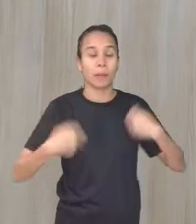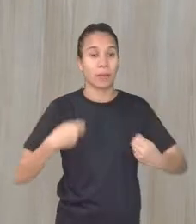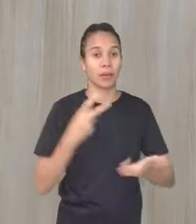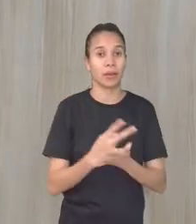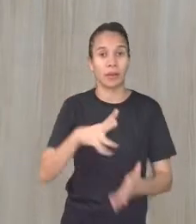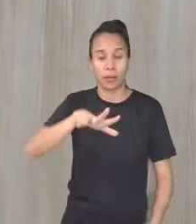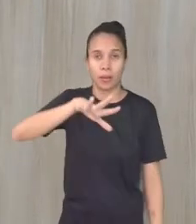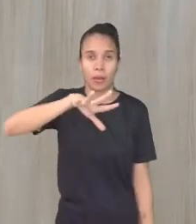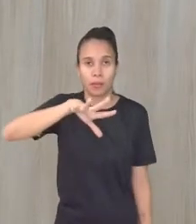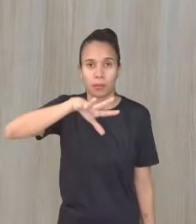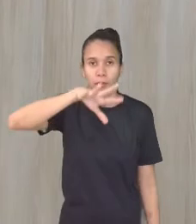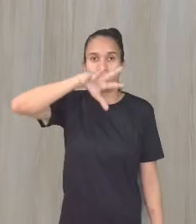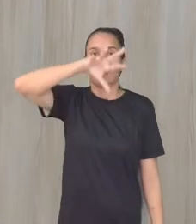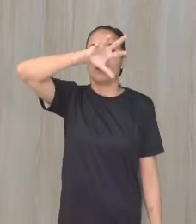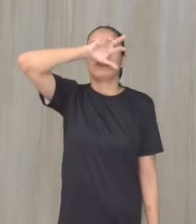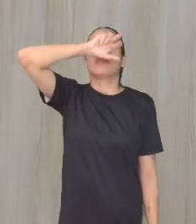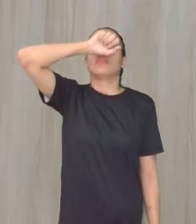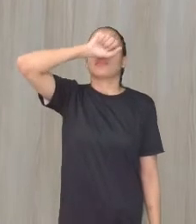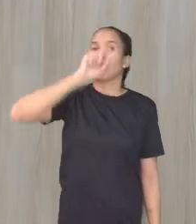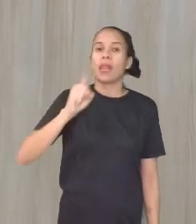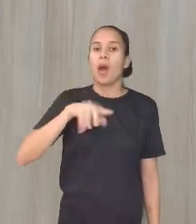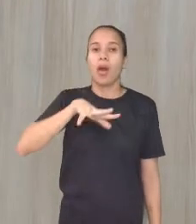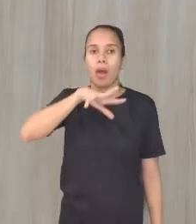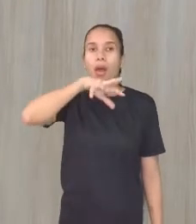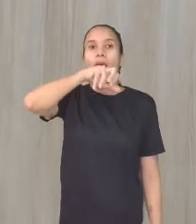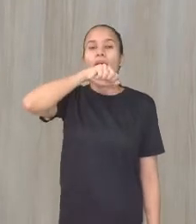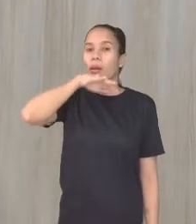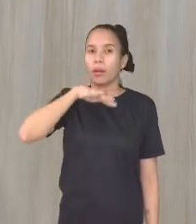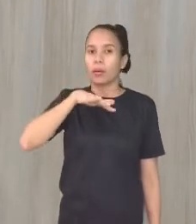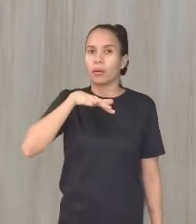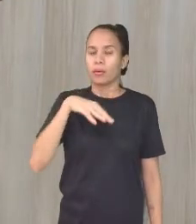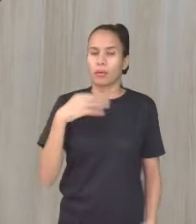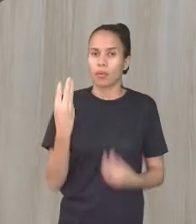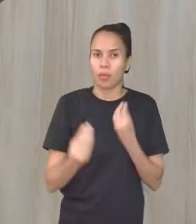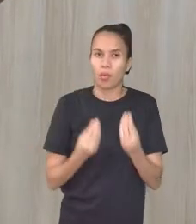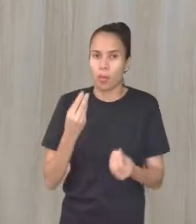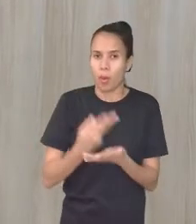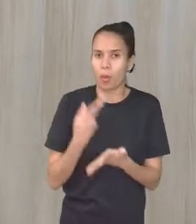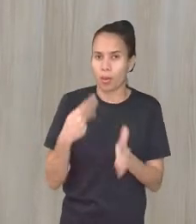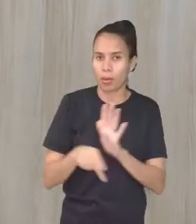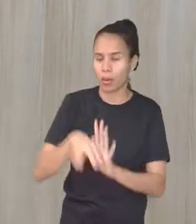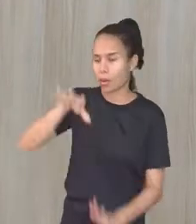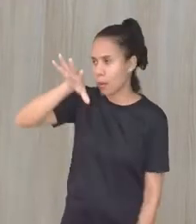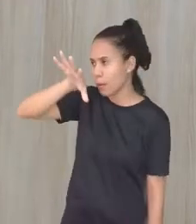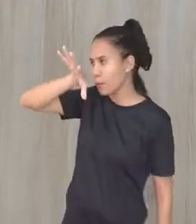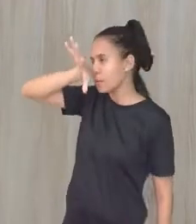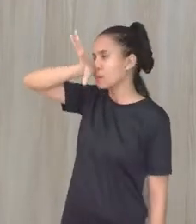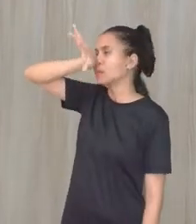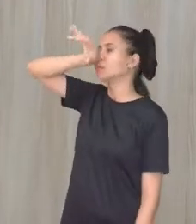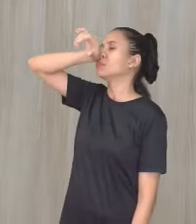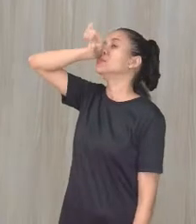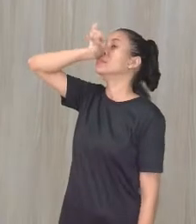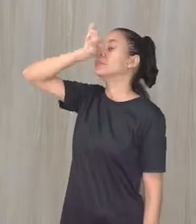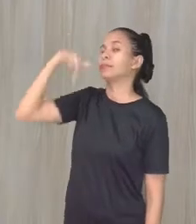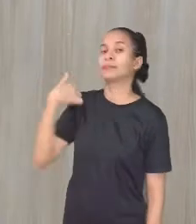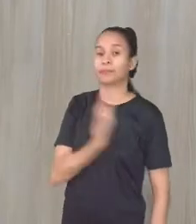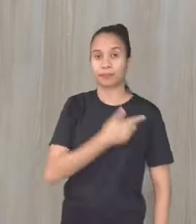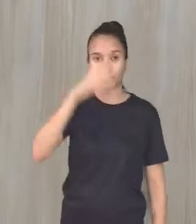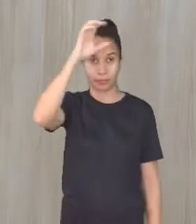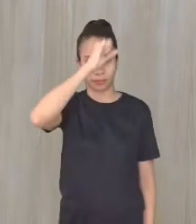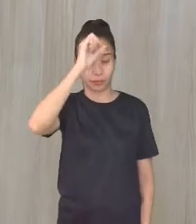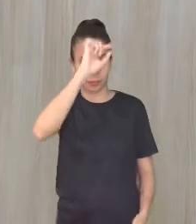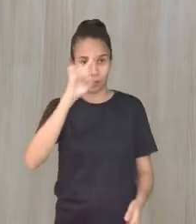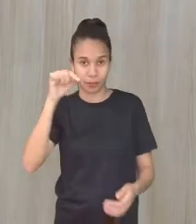pelo nariz? O que é que acontece com o ar quando entra pelo nariz? Então, são curiosidades que nós vamos ver na